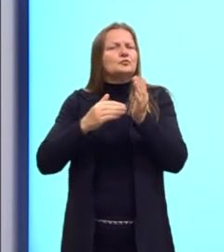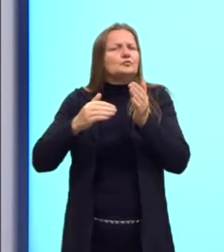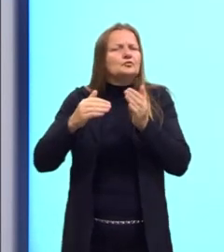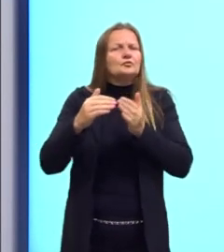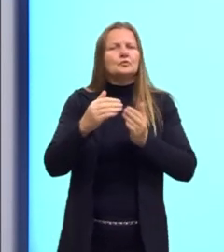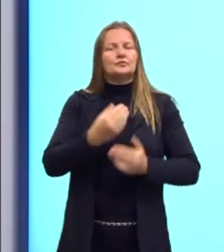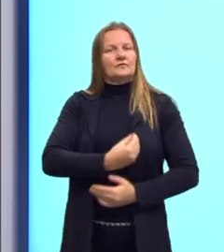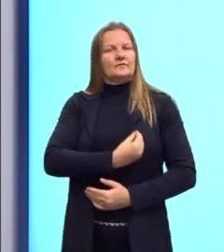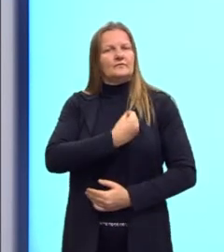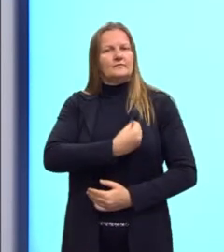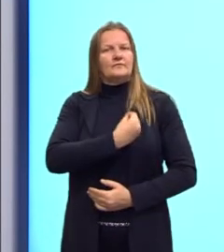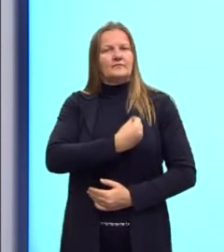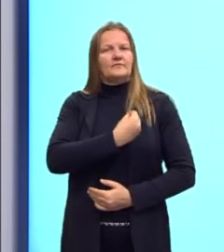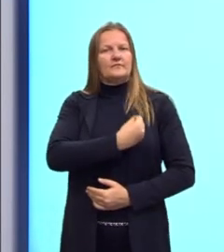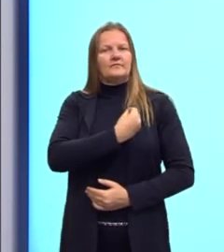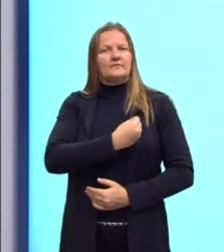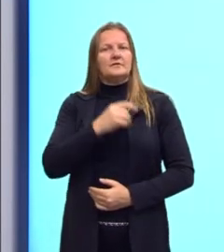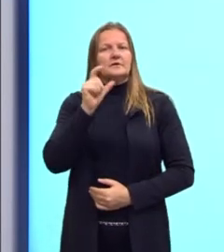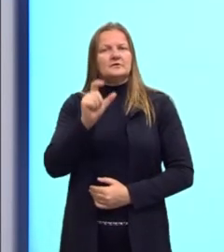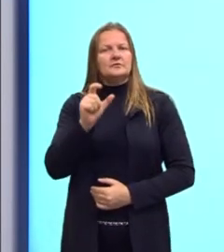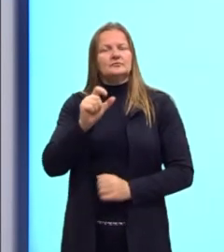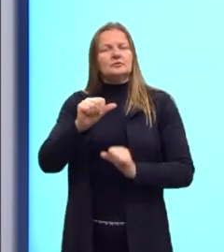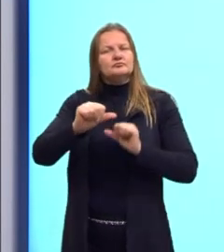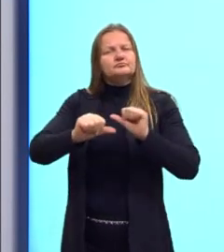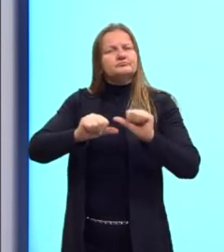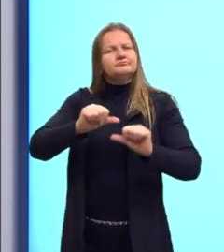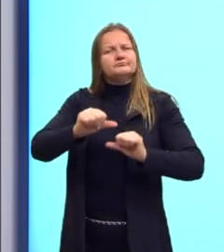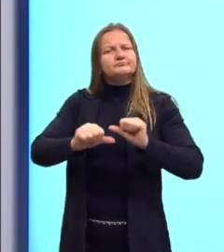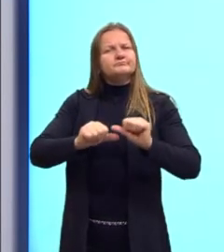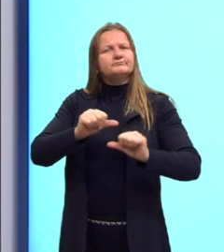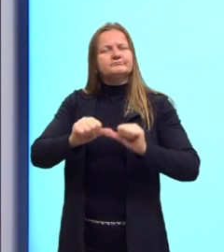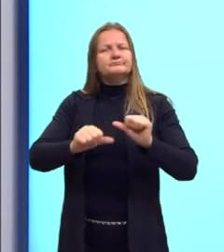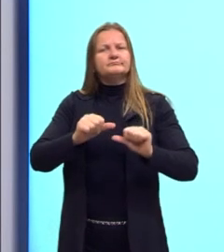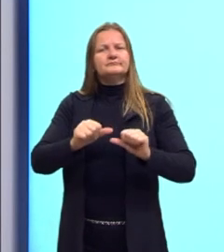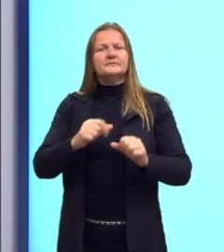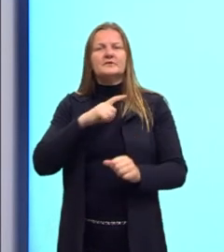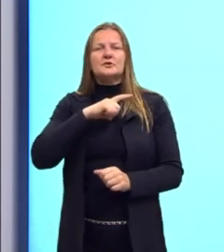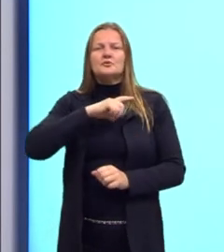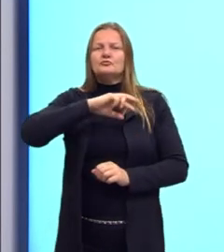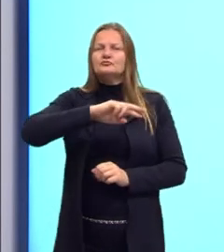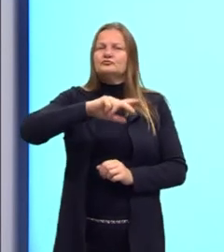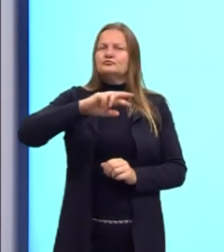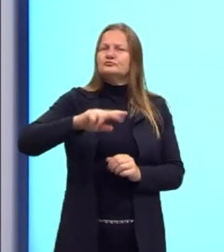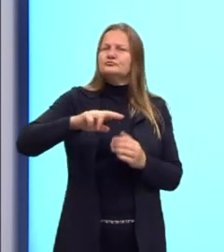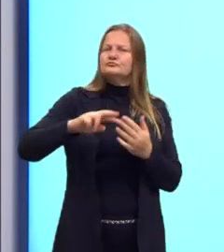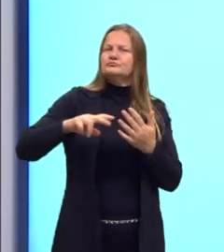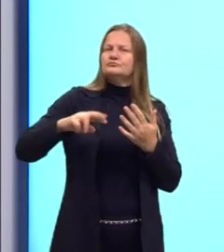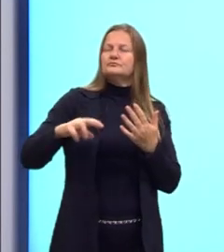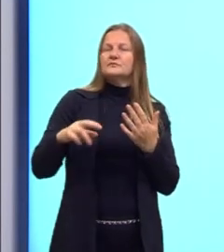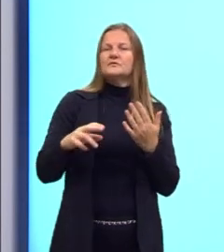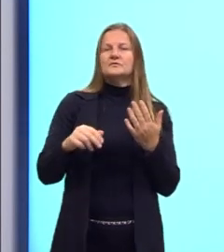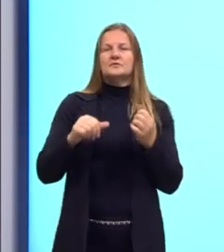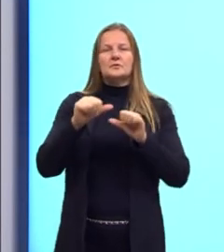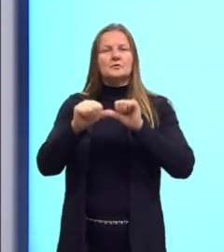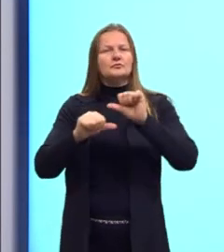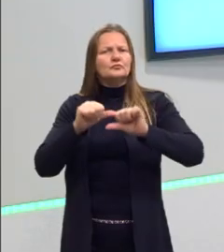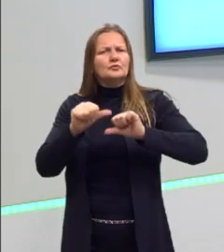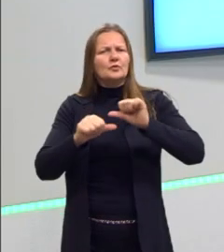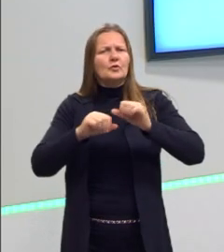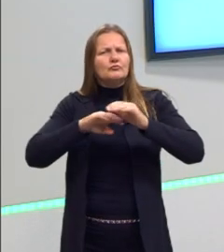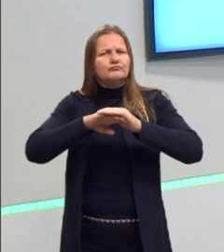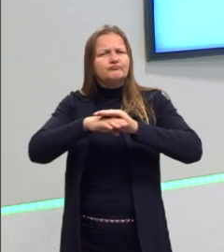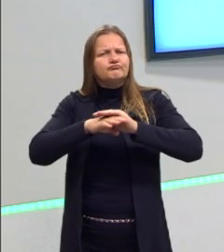vivo se modifica em uma série de mudanças